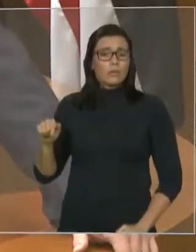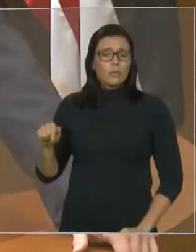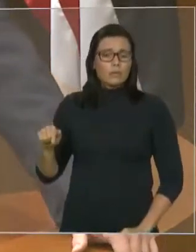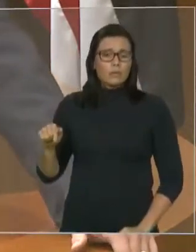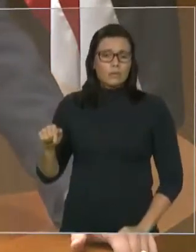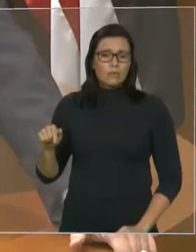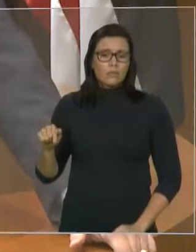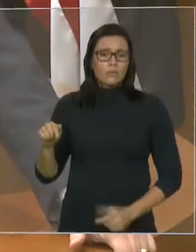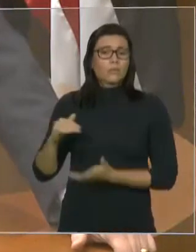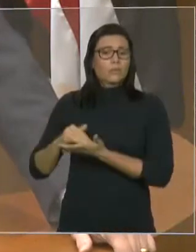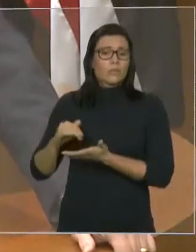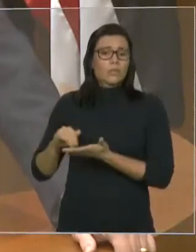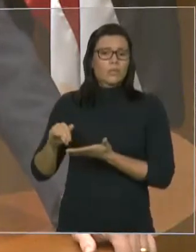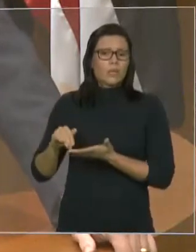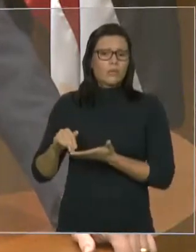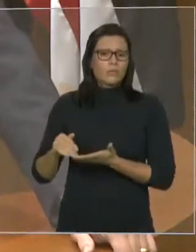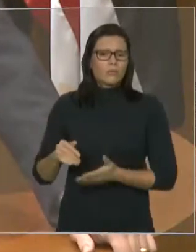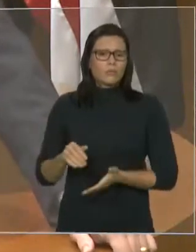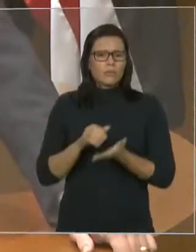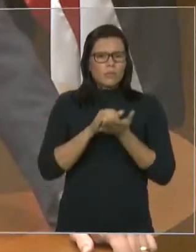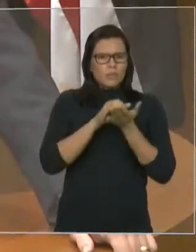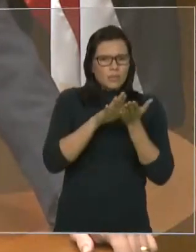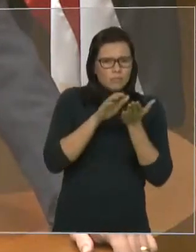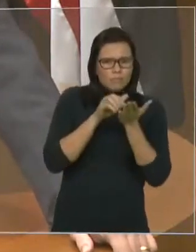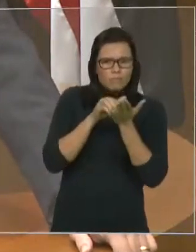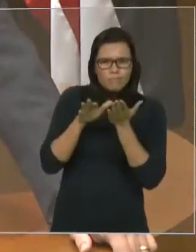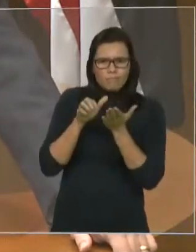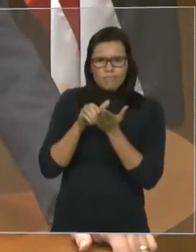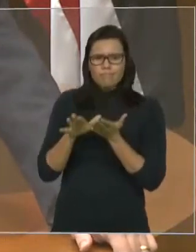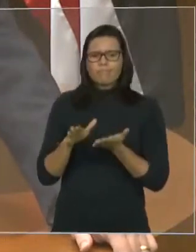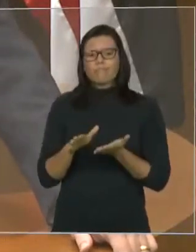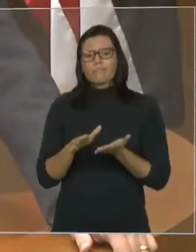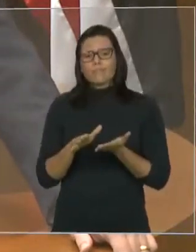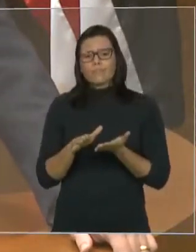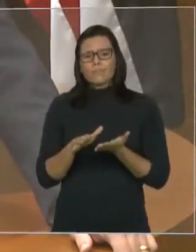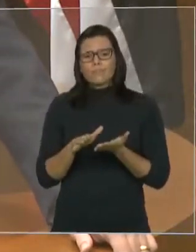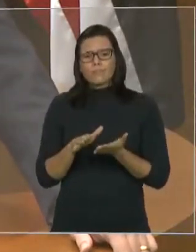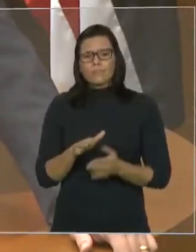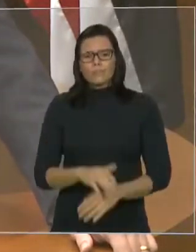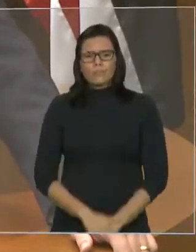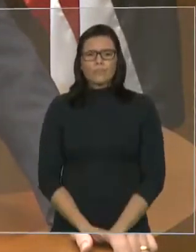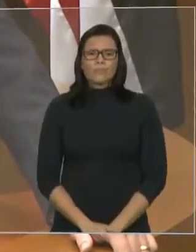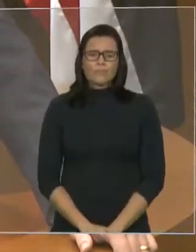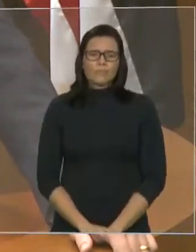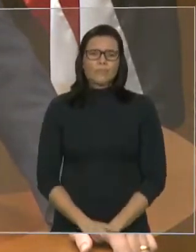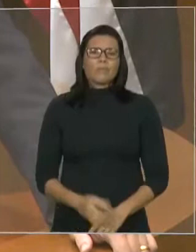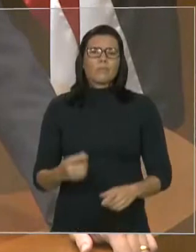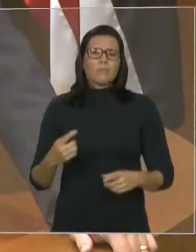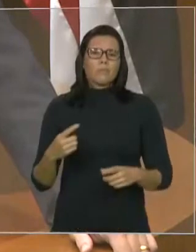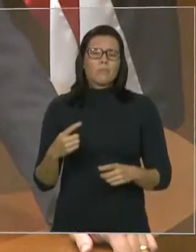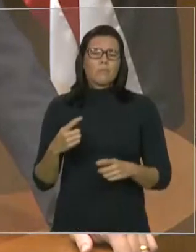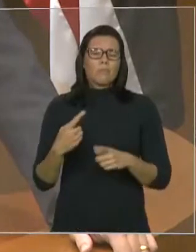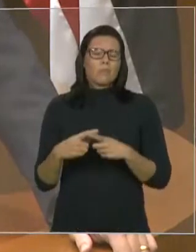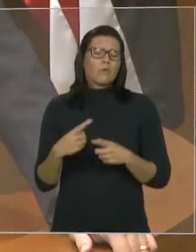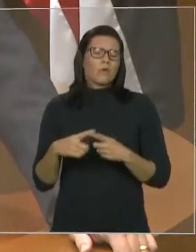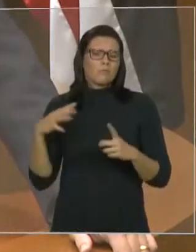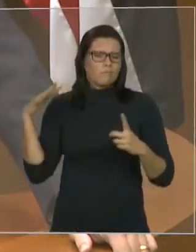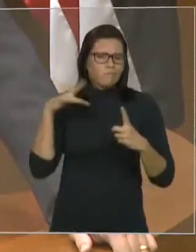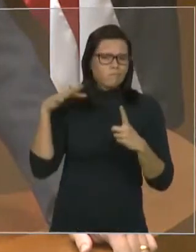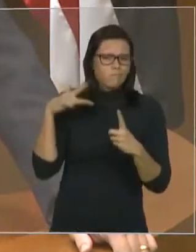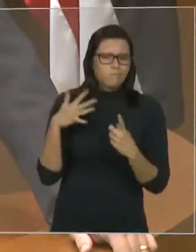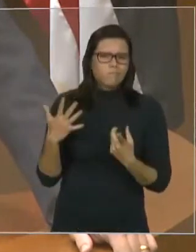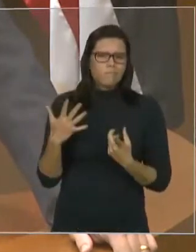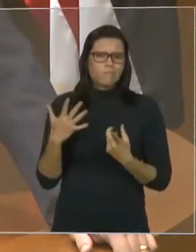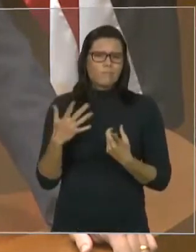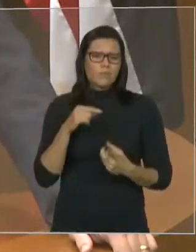delegados da sede histórica da DEPOL como forma de represálio. Lá em Santo Inês, deputado da